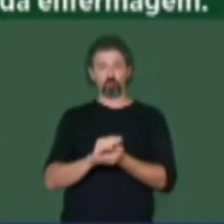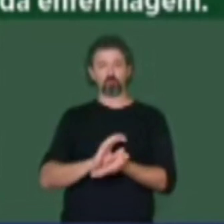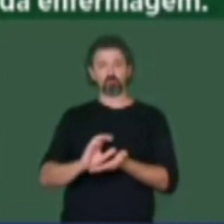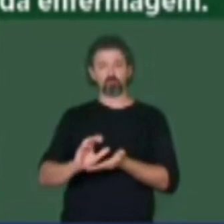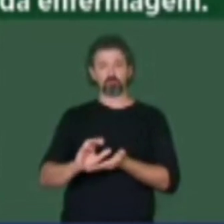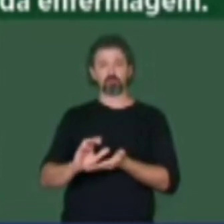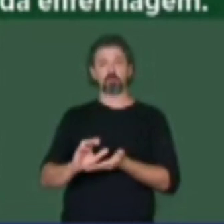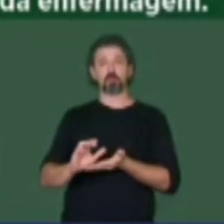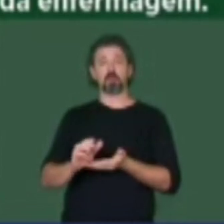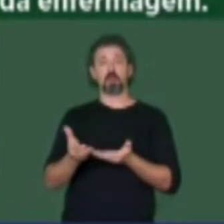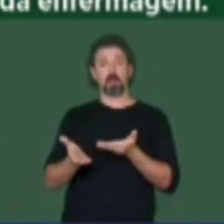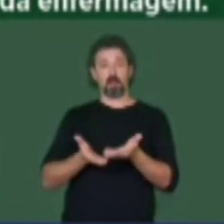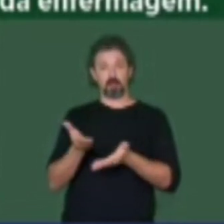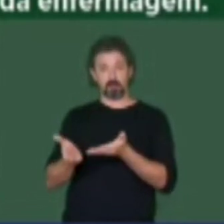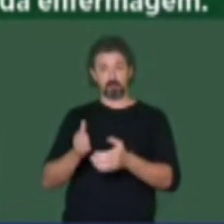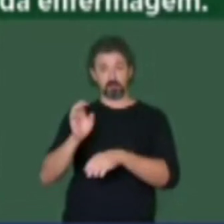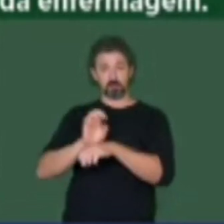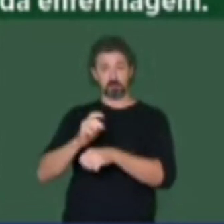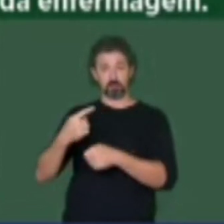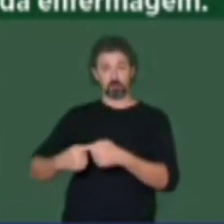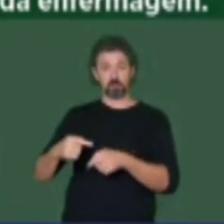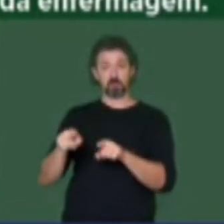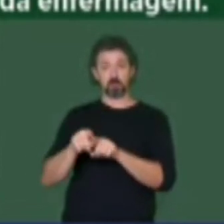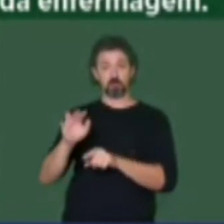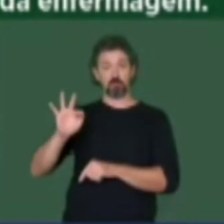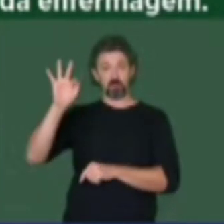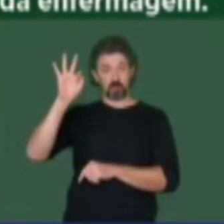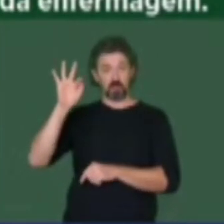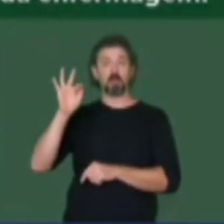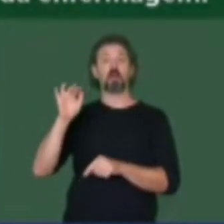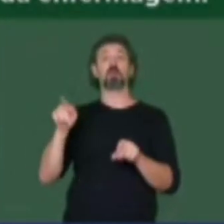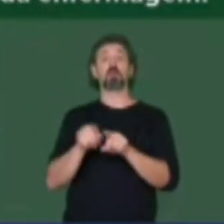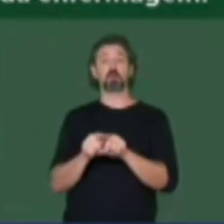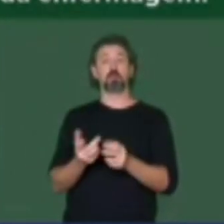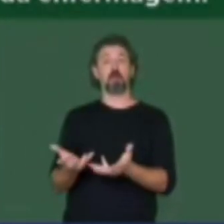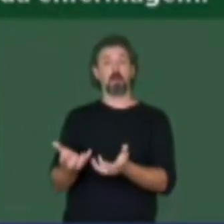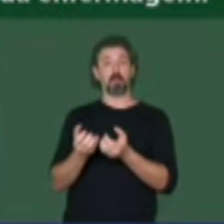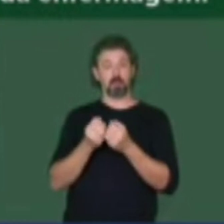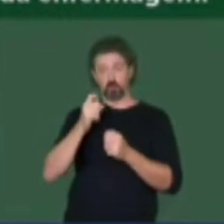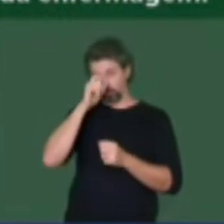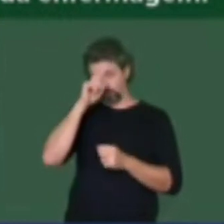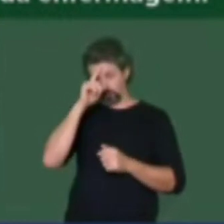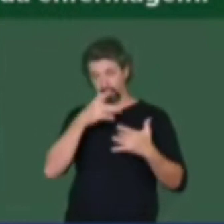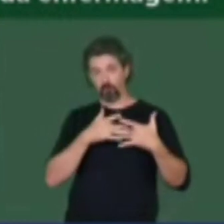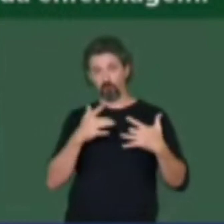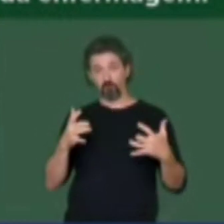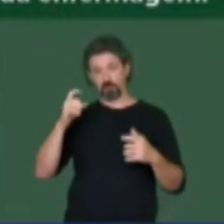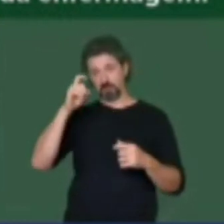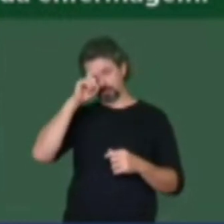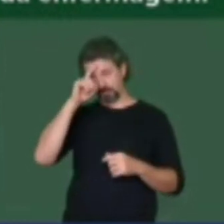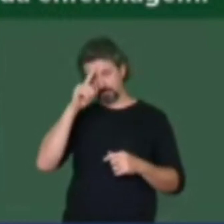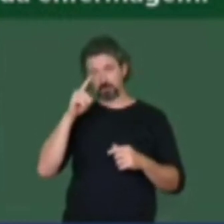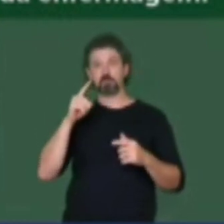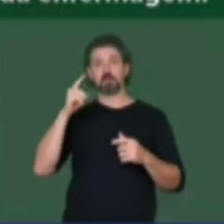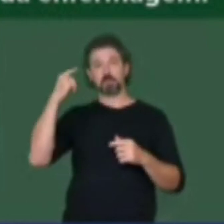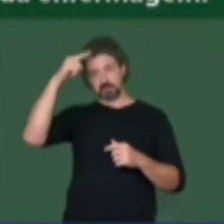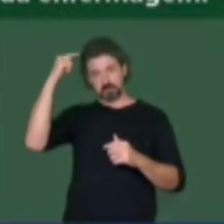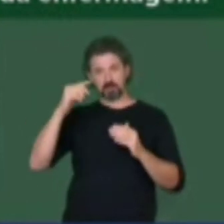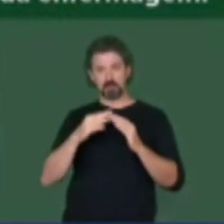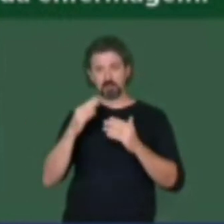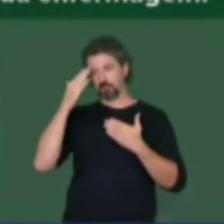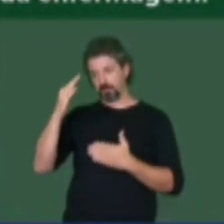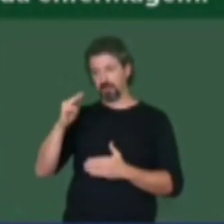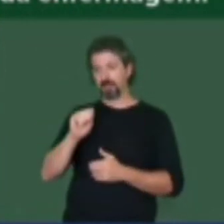atendendo Estados, Municípios, União e atendendo os hospitais filantrópicos. Deputada Alice, obrigada pelo trabalho.